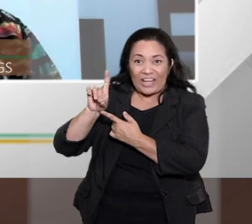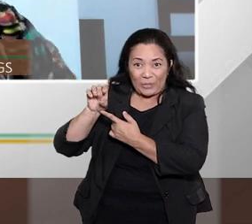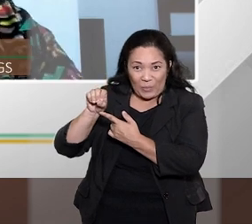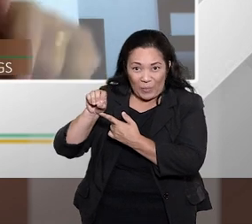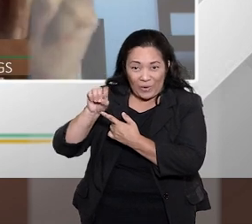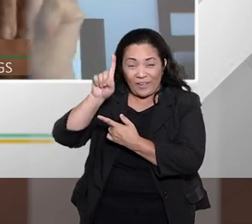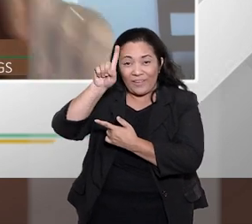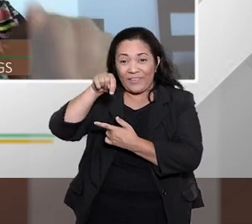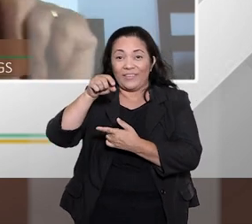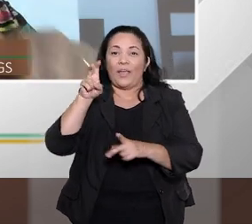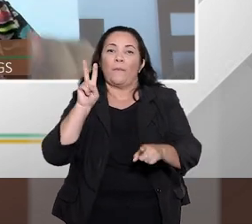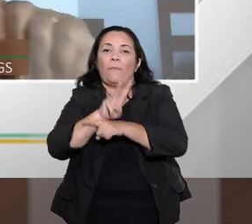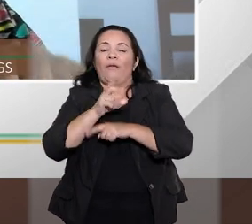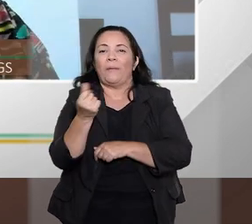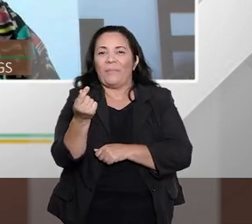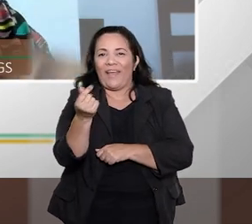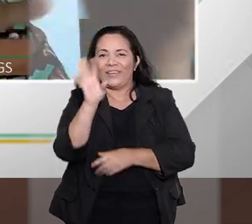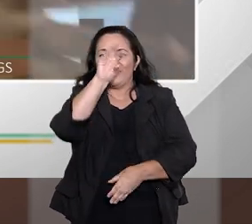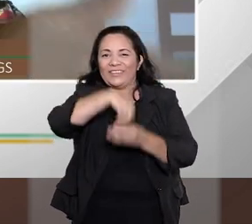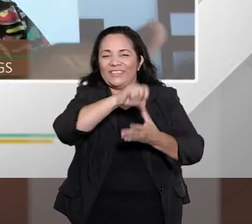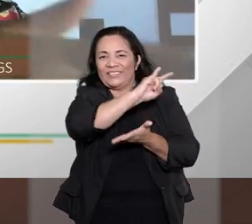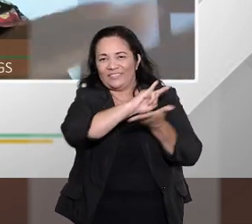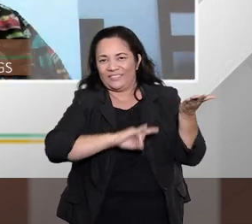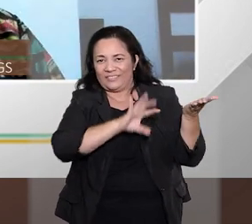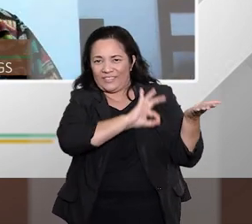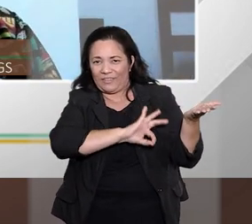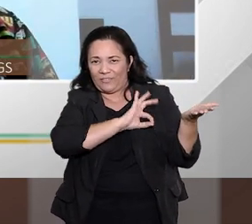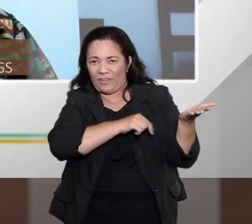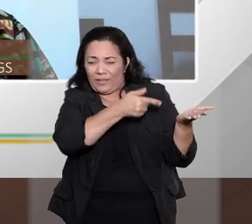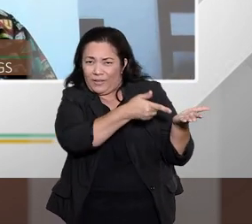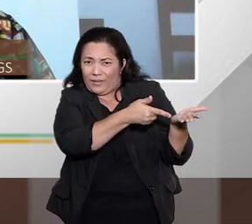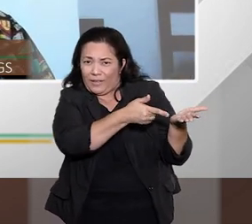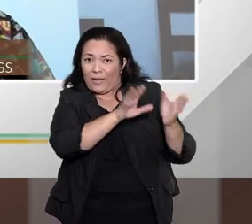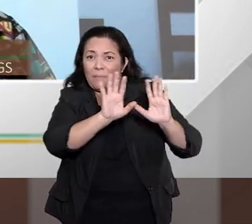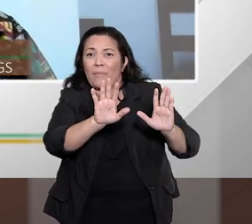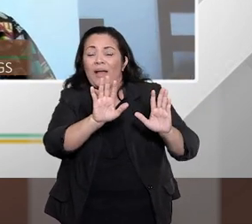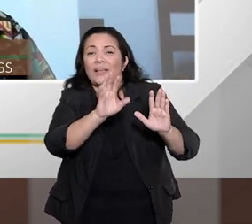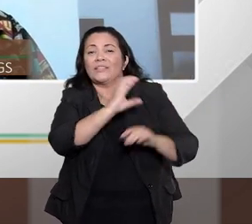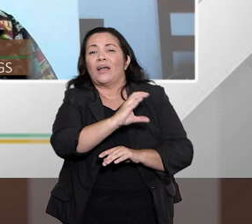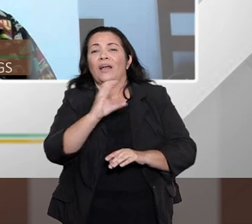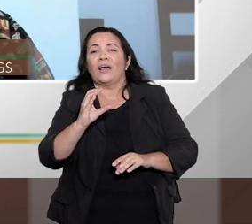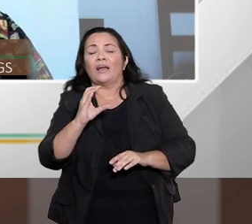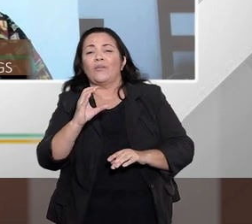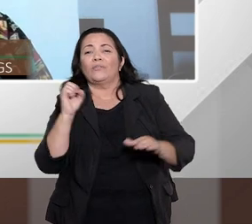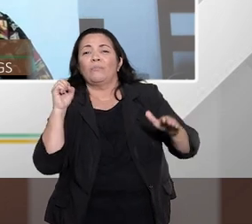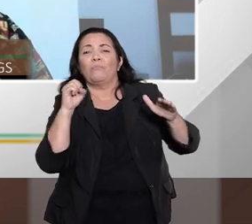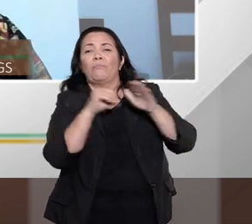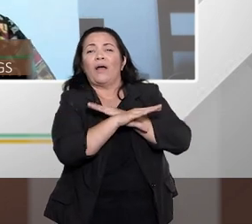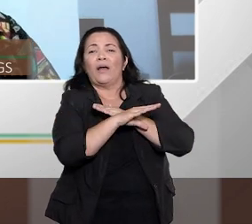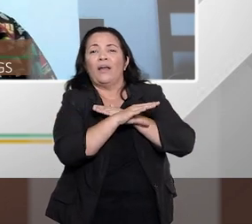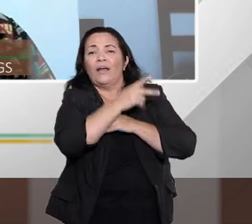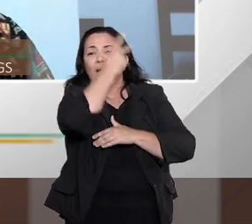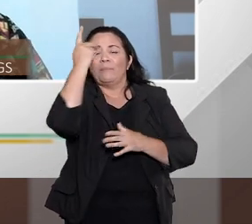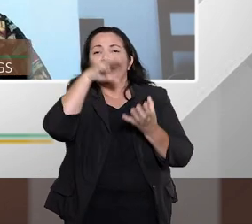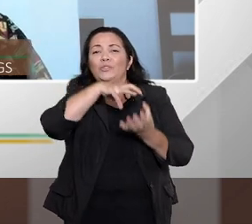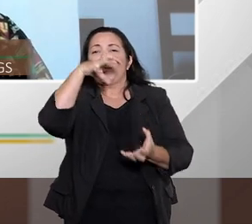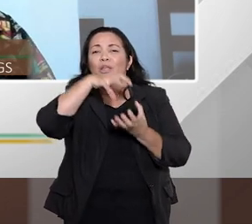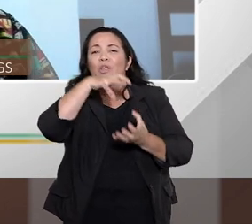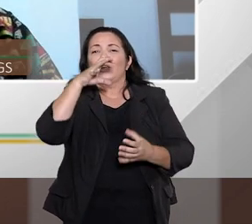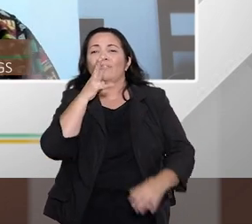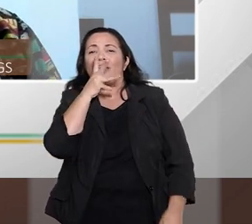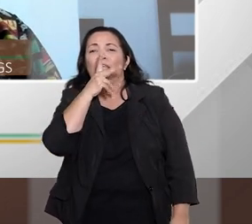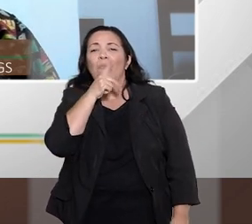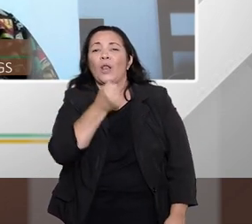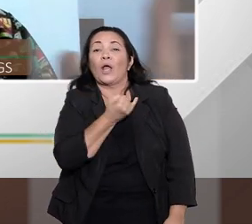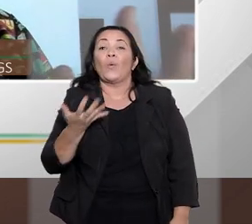consignado, mas é um cartão de crédito consignado que vão depositar na conta do idoso e ele vai levar 18 anos para pagar